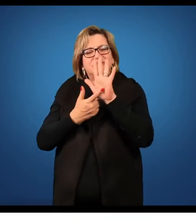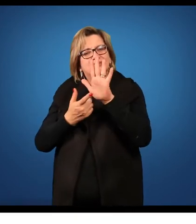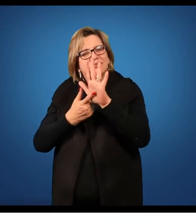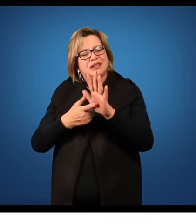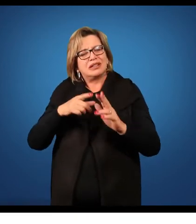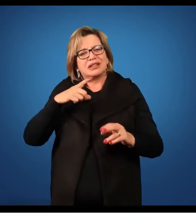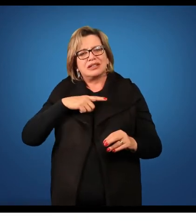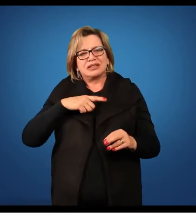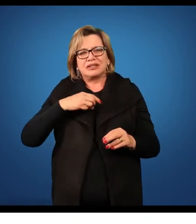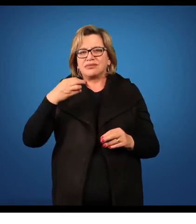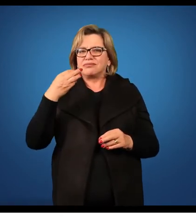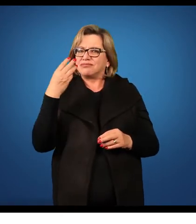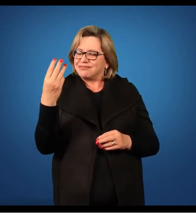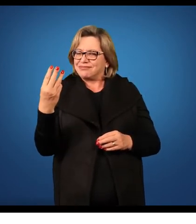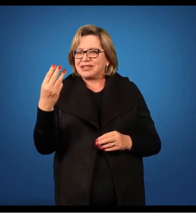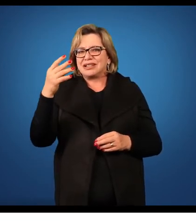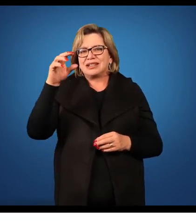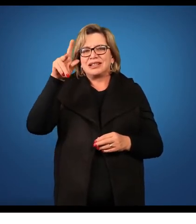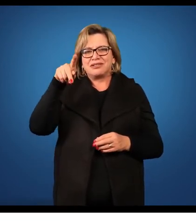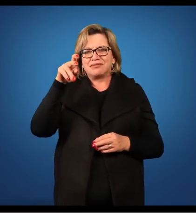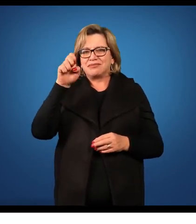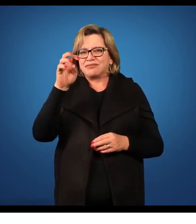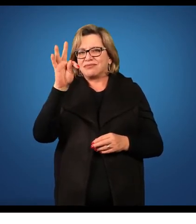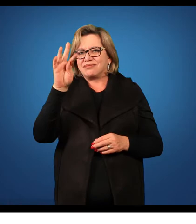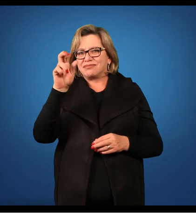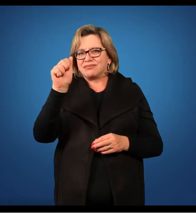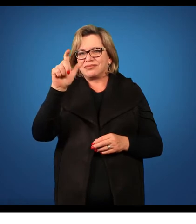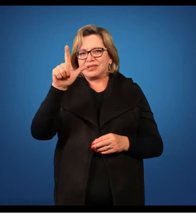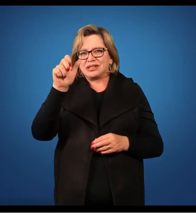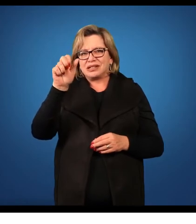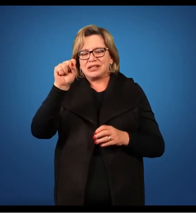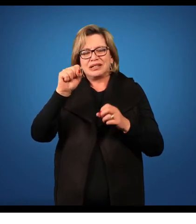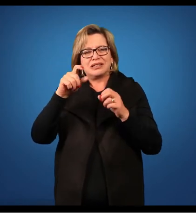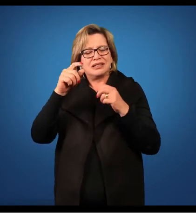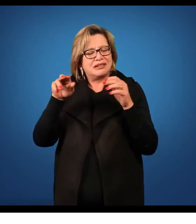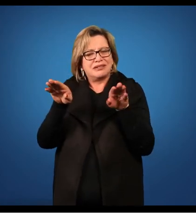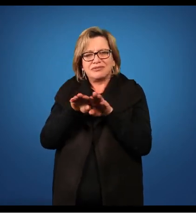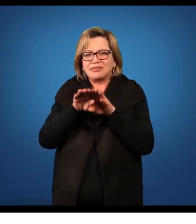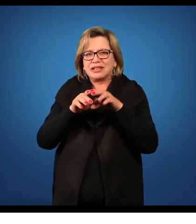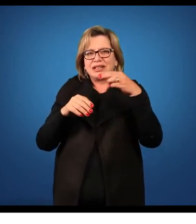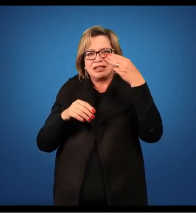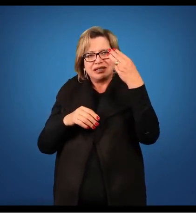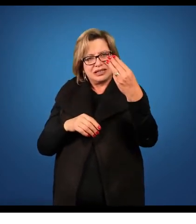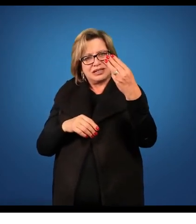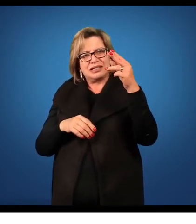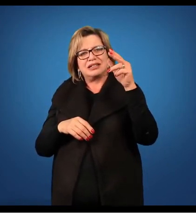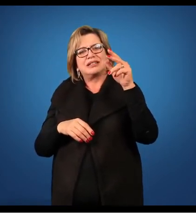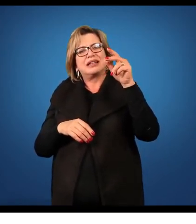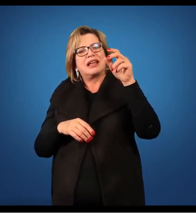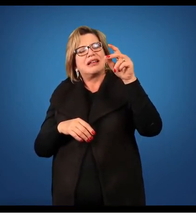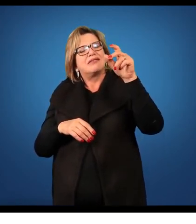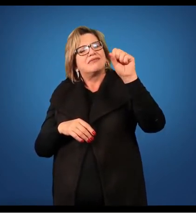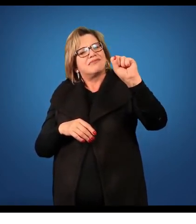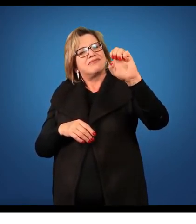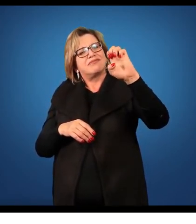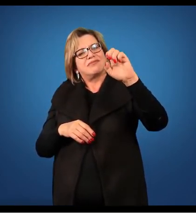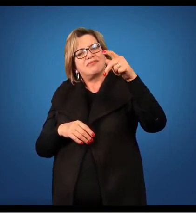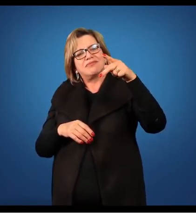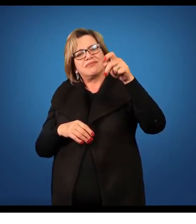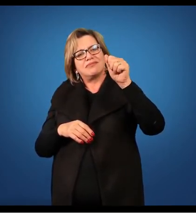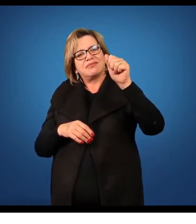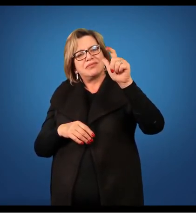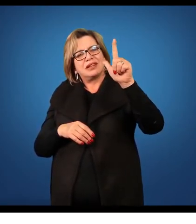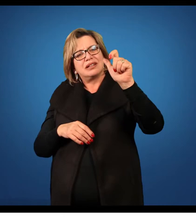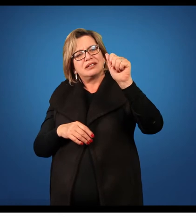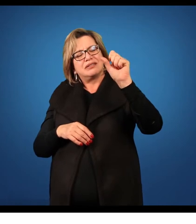São três sépalas e três pétalas. Como elas são iguais, nós chamamos de tépalas. A gente